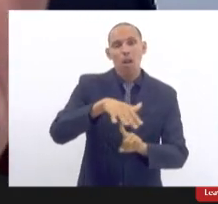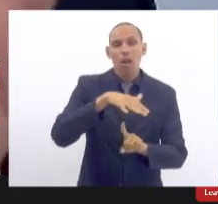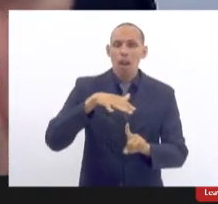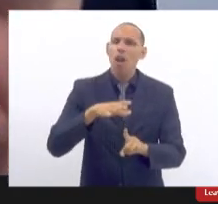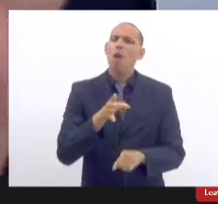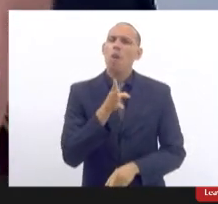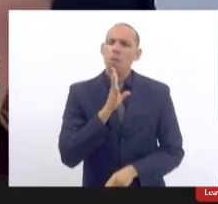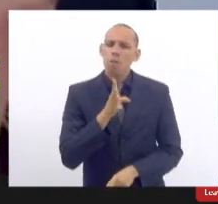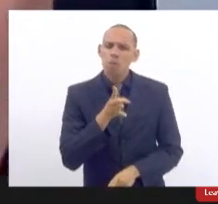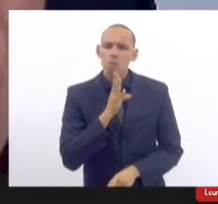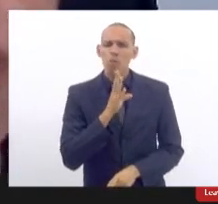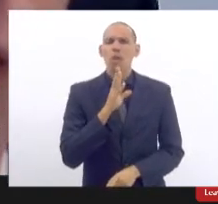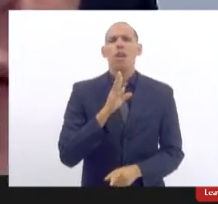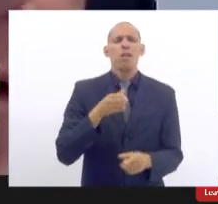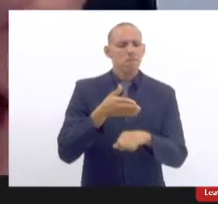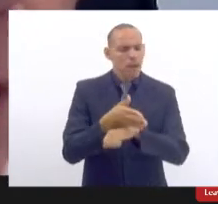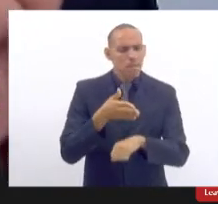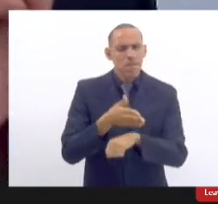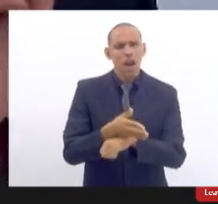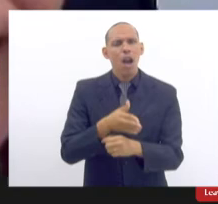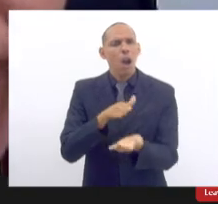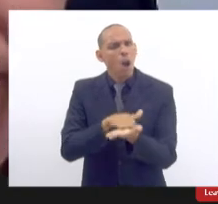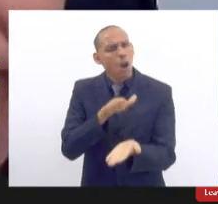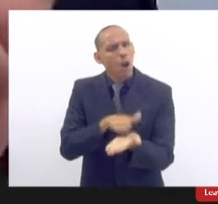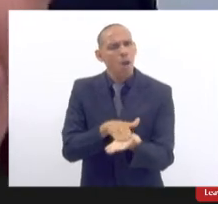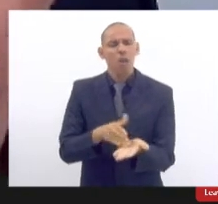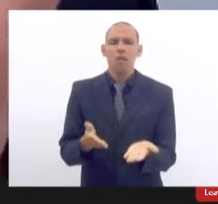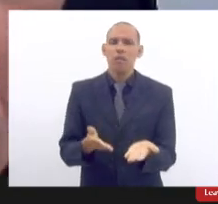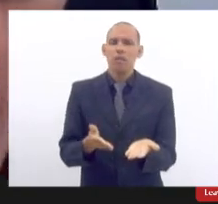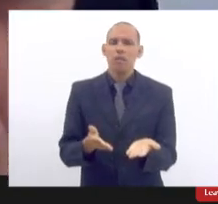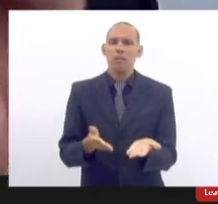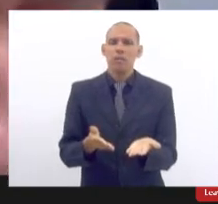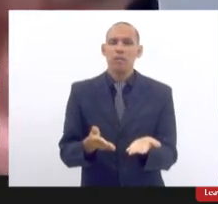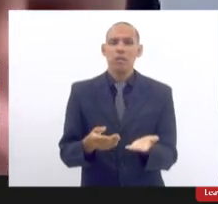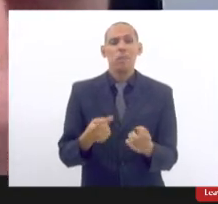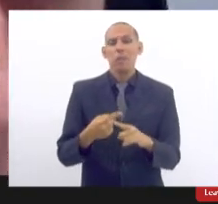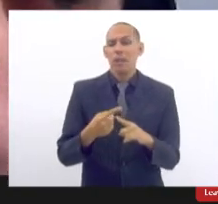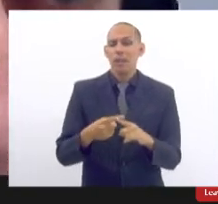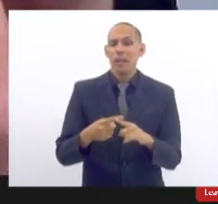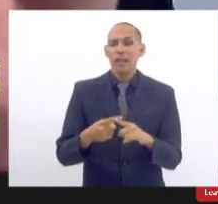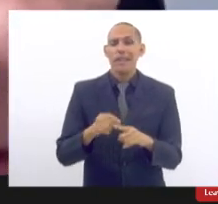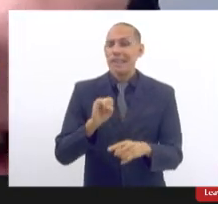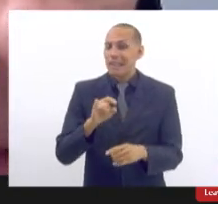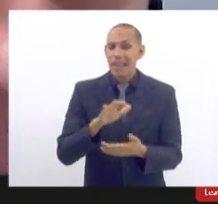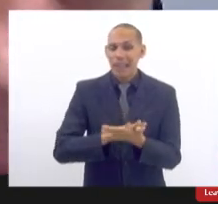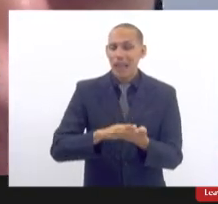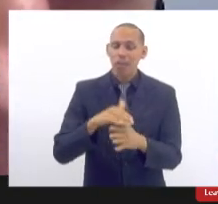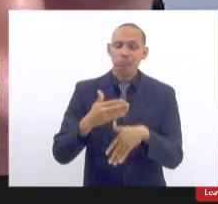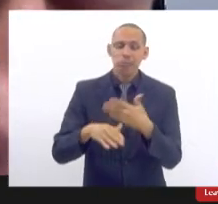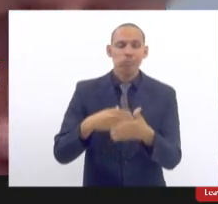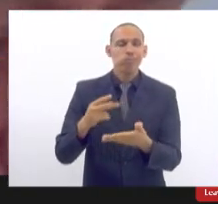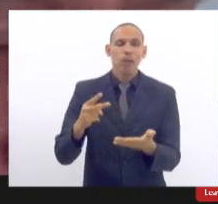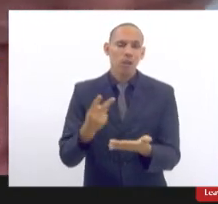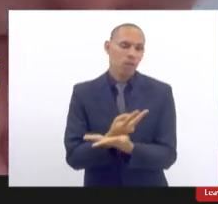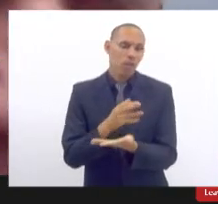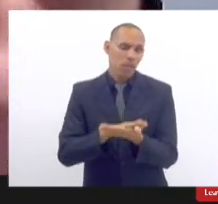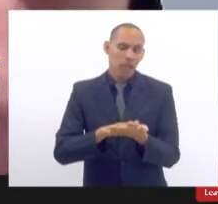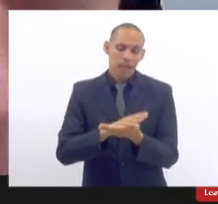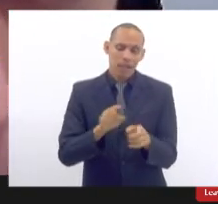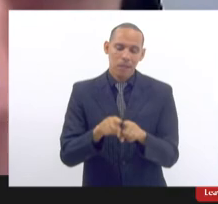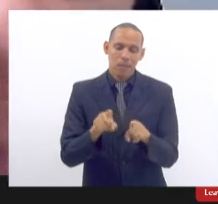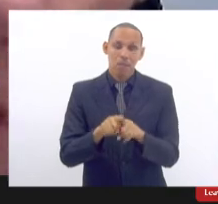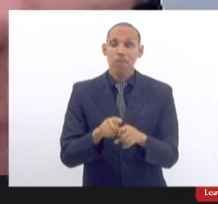participar cobrar sem o que nada acontece em relação agora a tua pergunta concreta